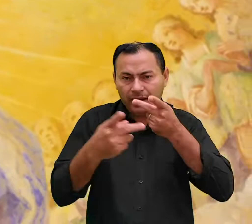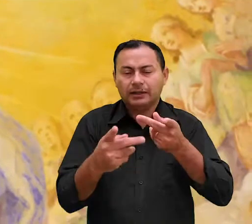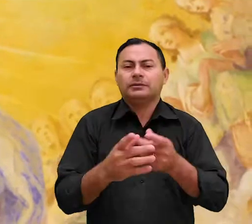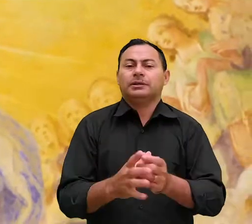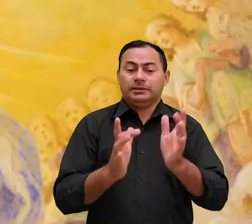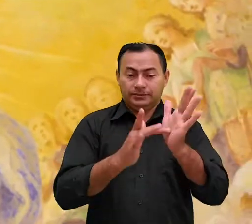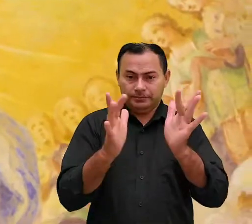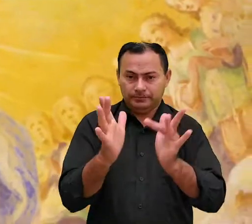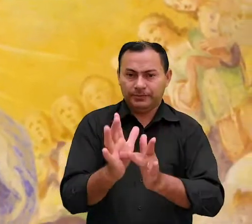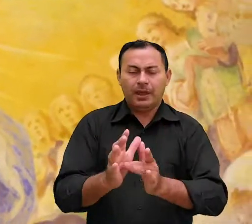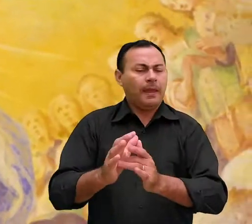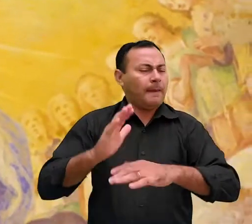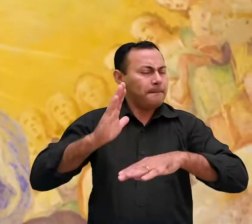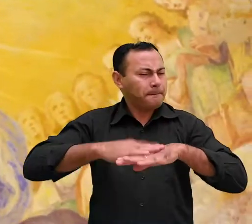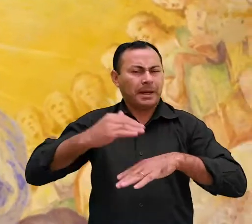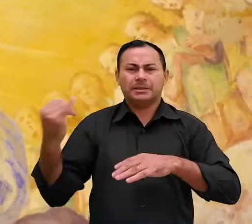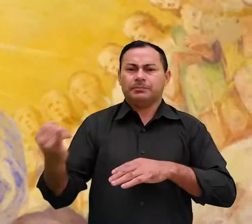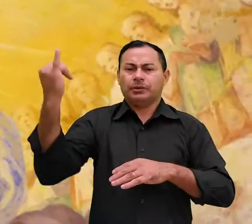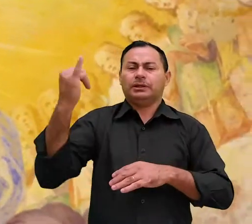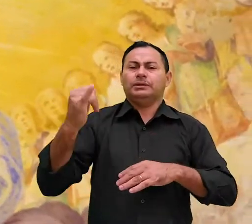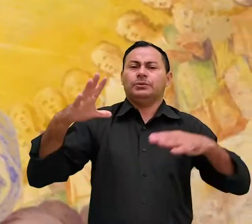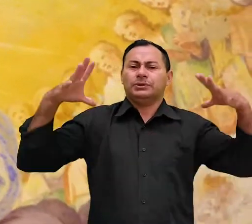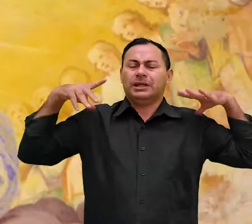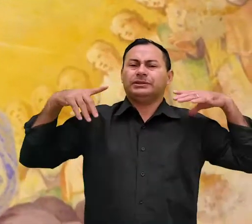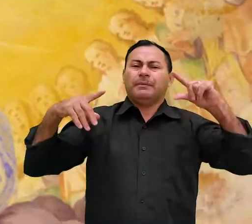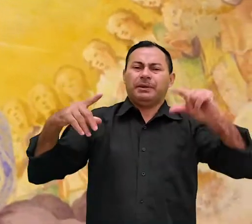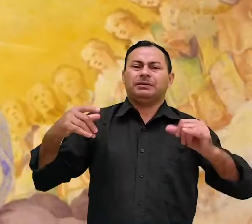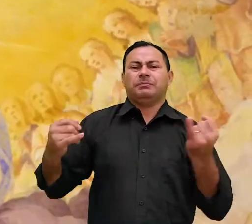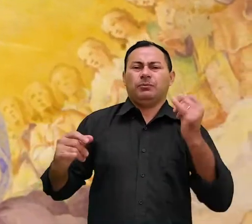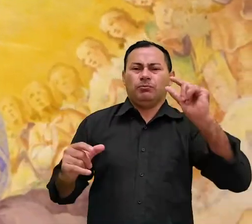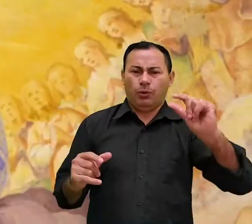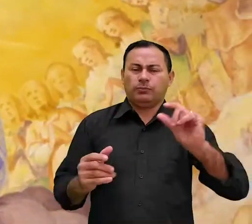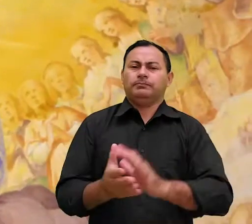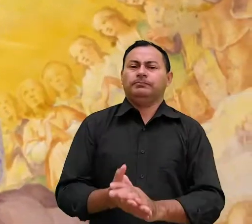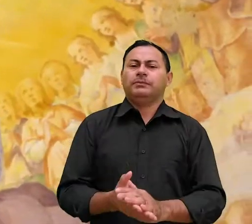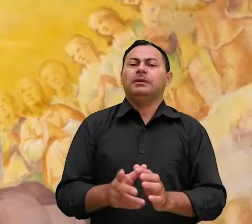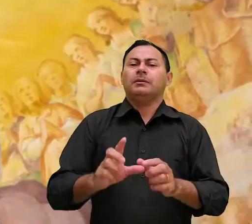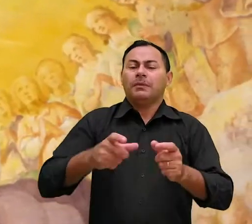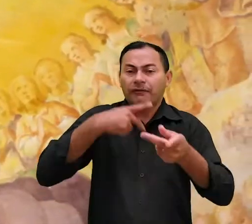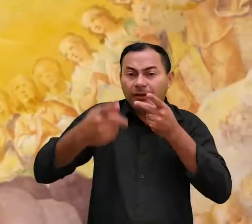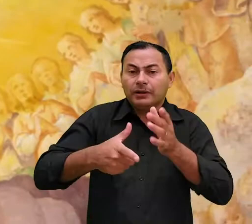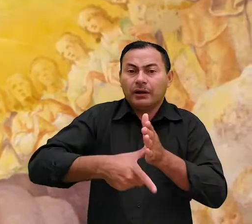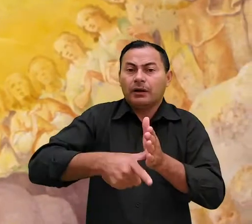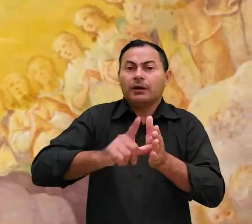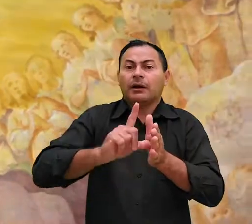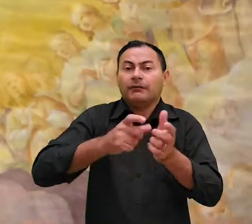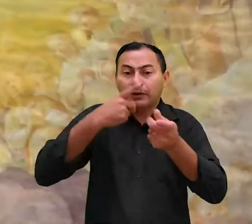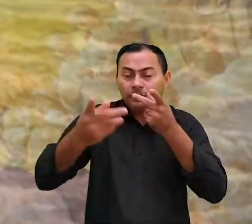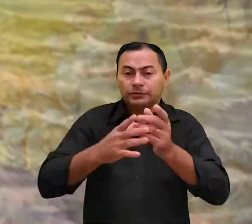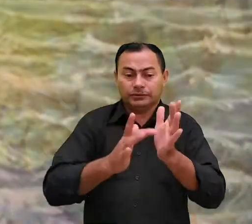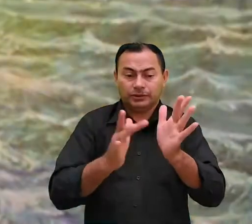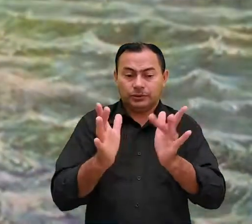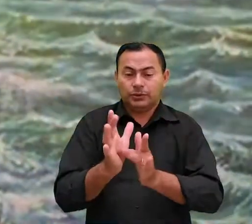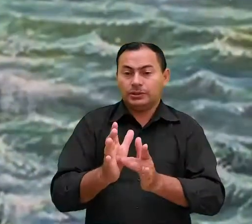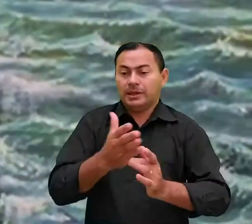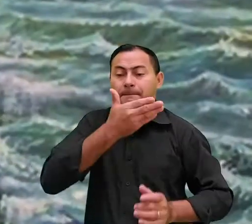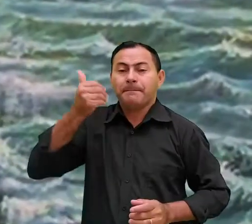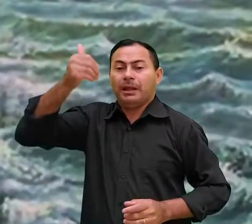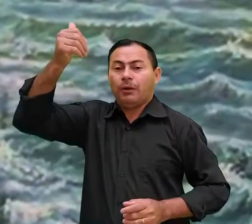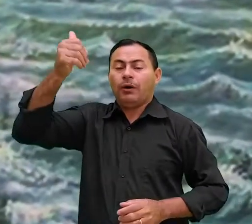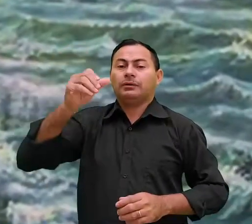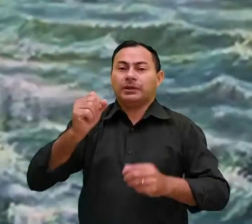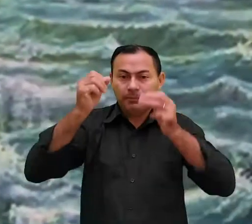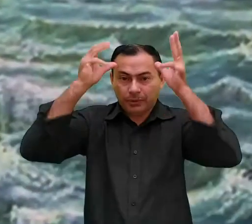dizendo que Jesus Cristo é maior do que os anjos Depois, como já dissemos, o autor fala que Jesus Cristo é